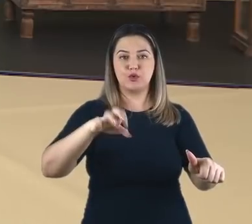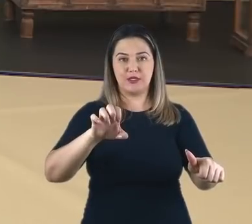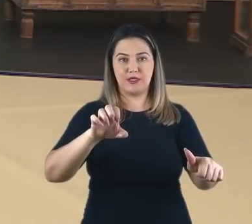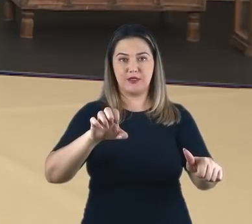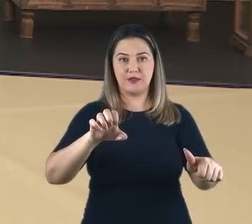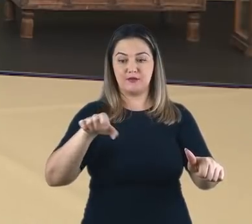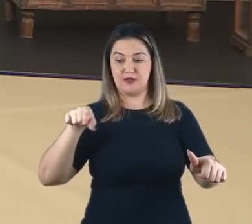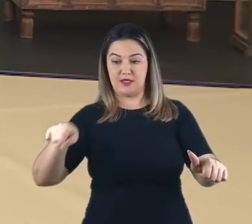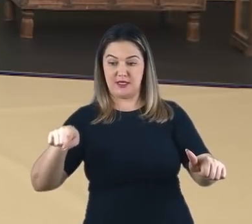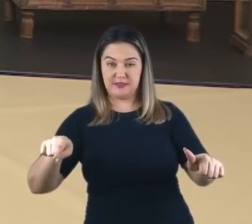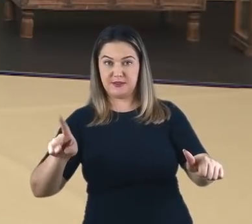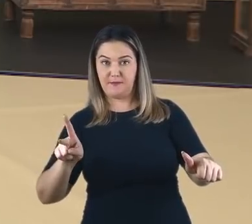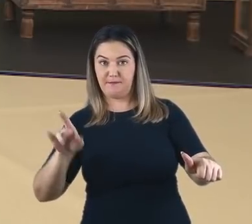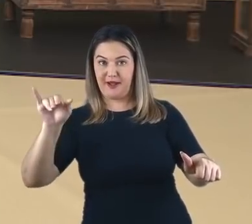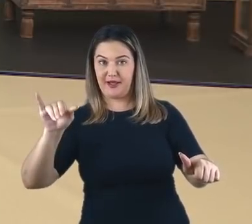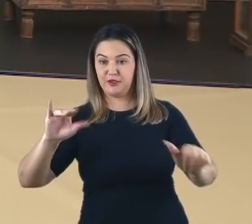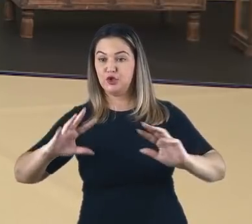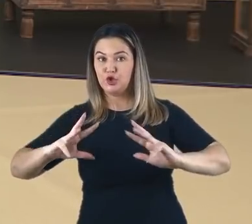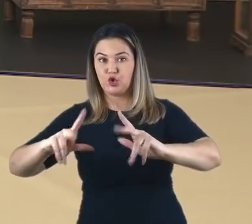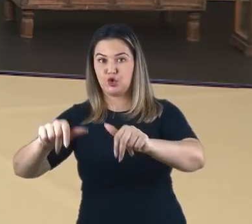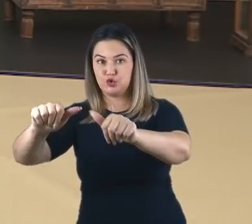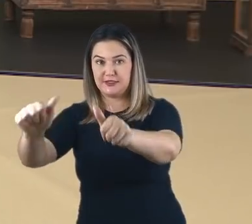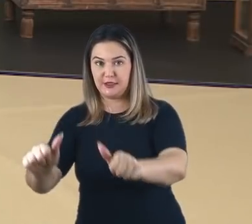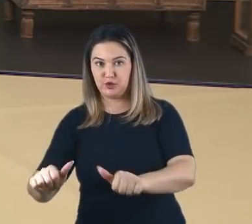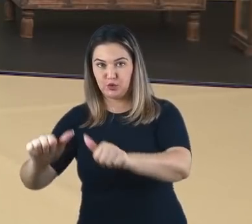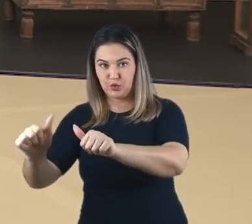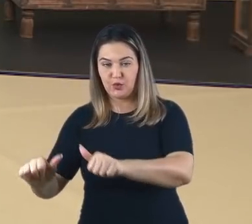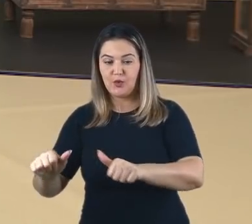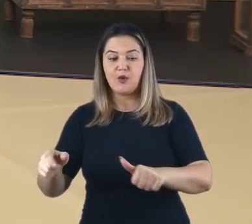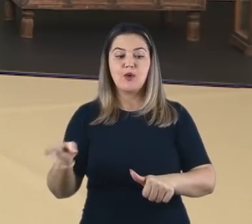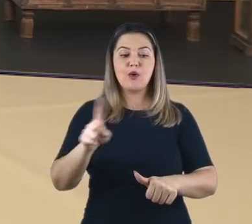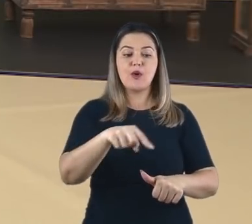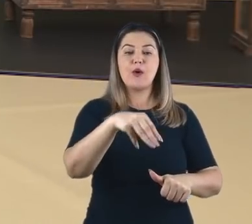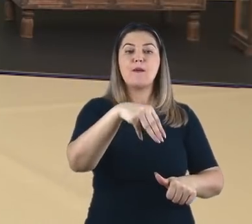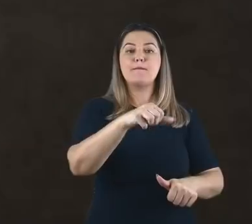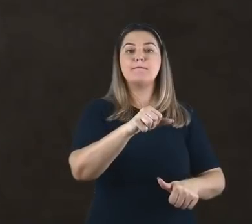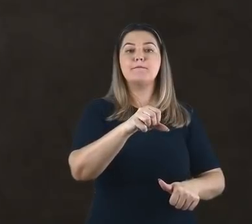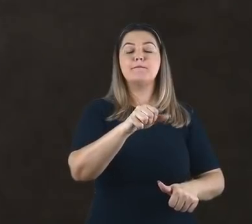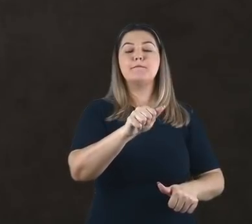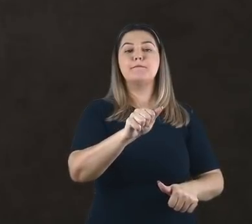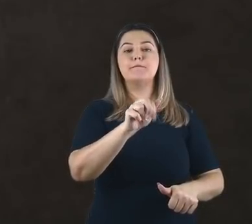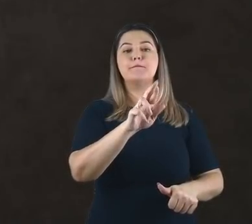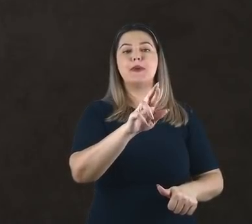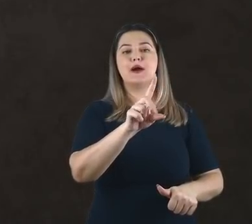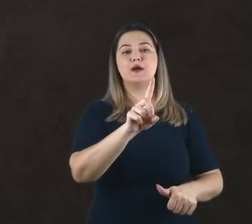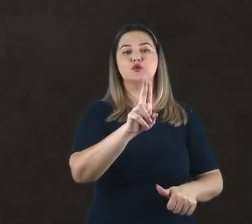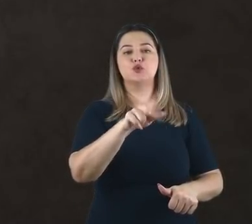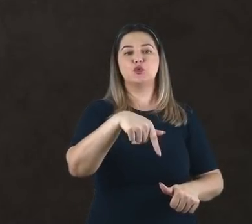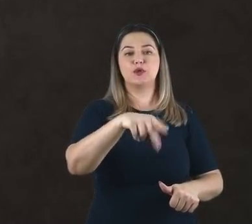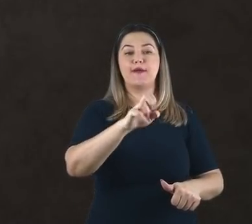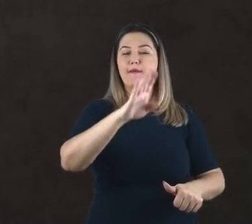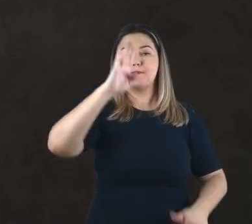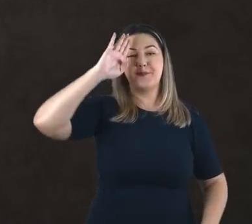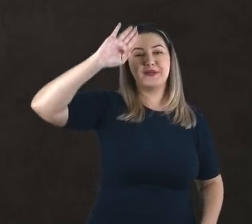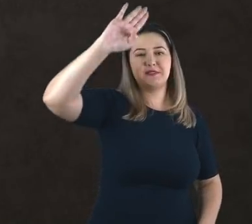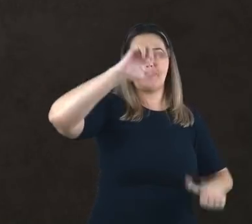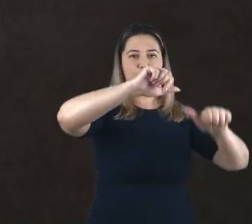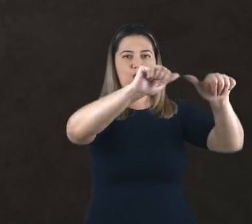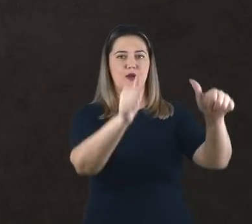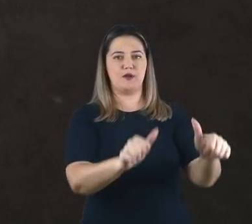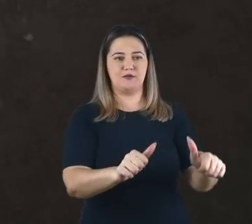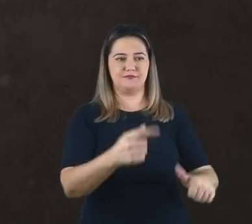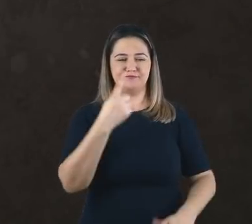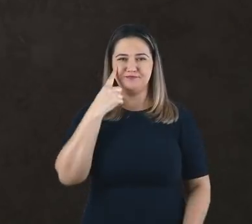de Anu. Se Anu era o pai dos deuses, Marduk era o seu deus. Marduk era o deus patrono da Babilônia,